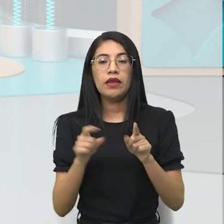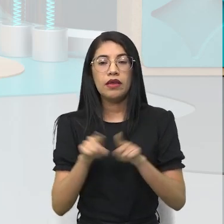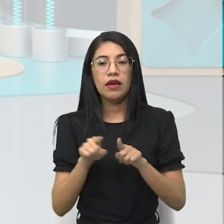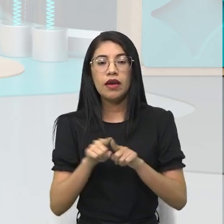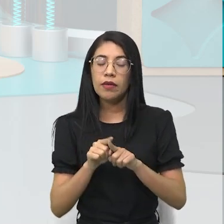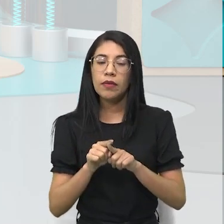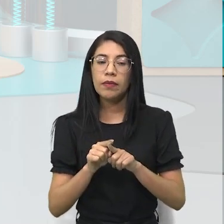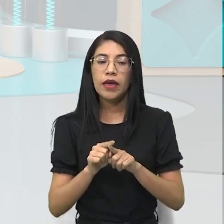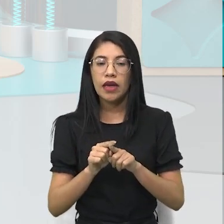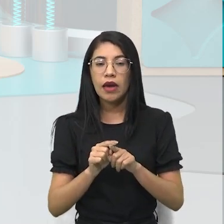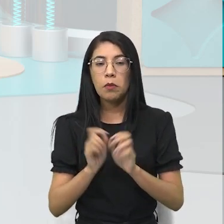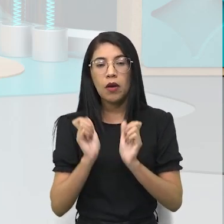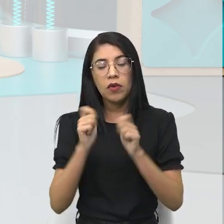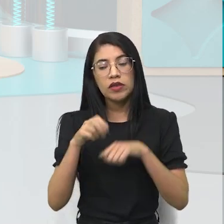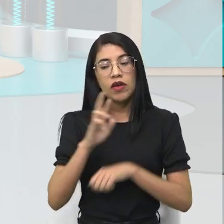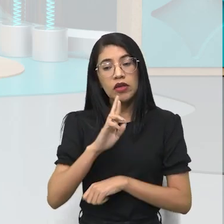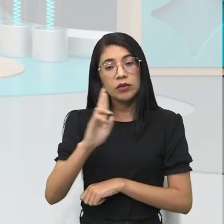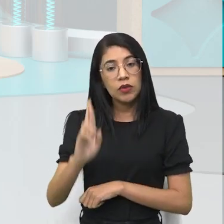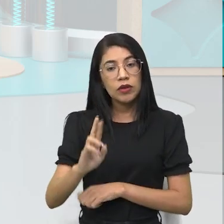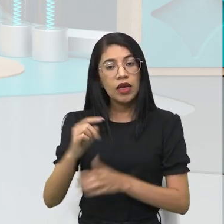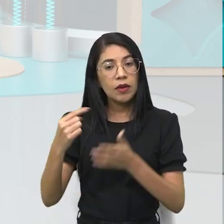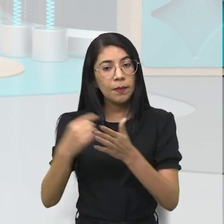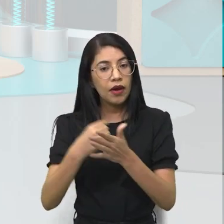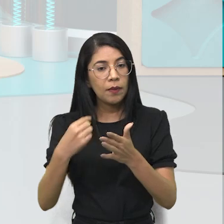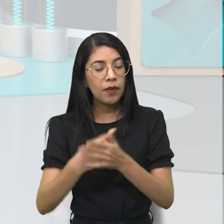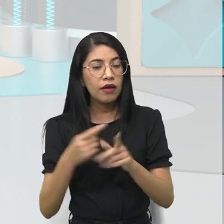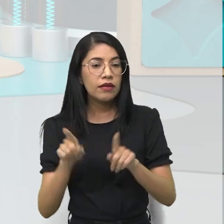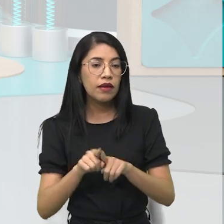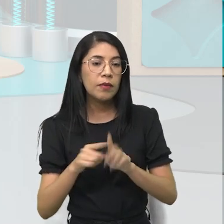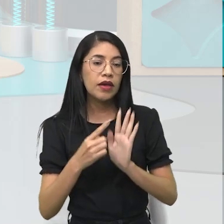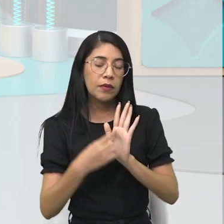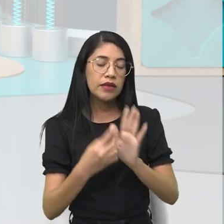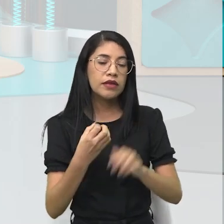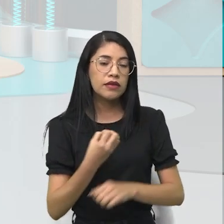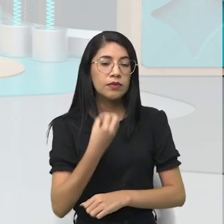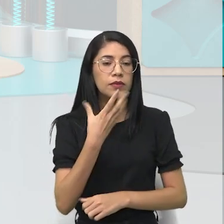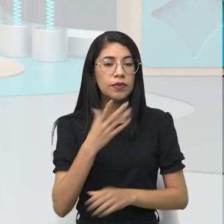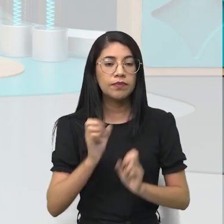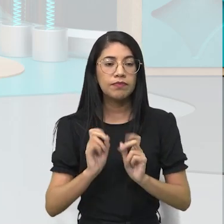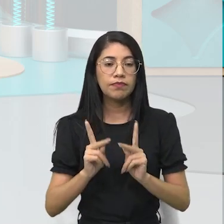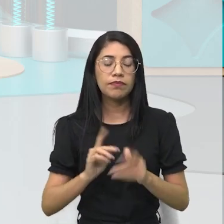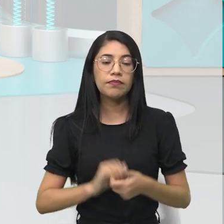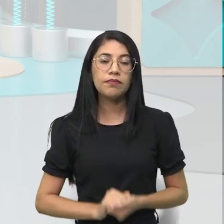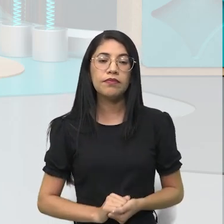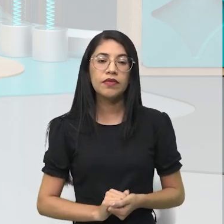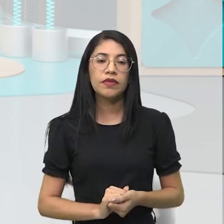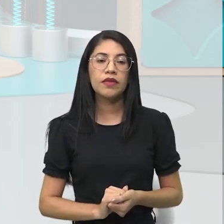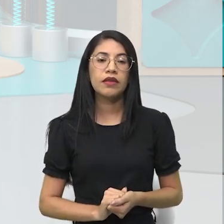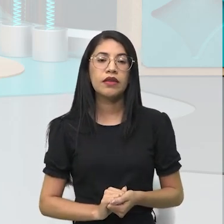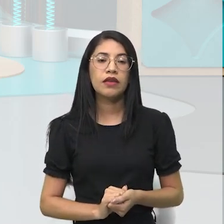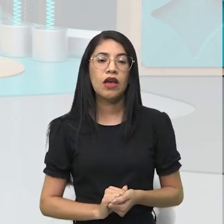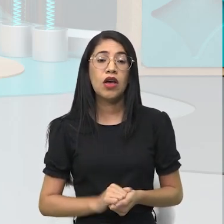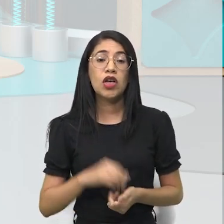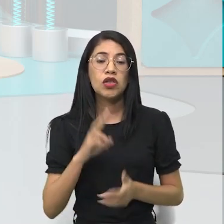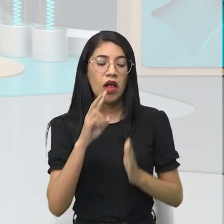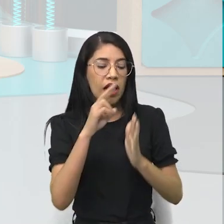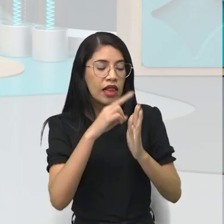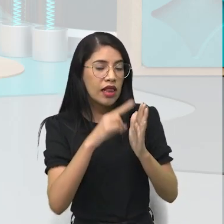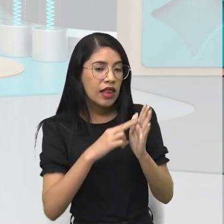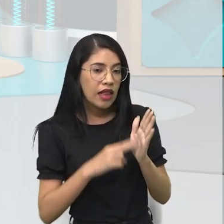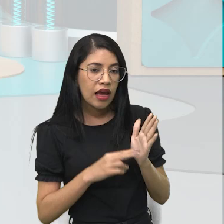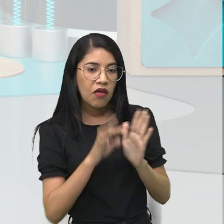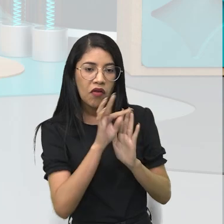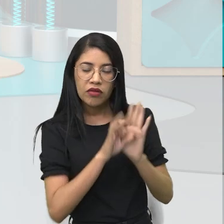responder as perguntas, você fazer uma boa apresentação. E, por último, apenas ler o texto da